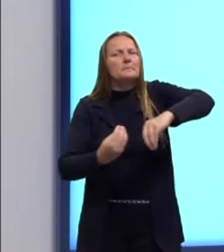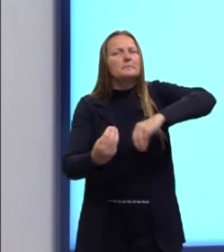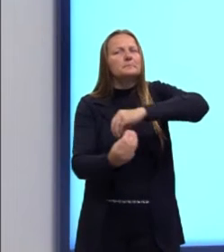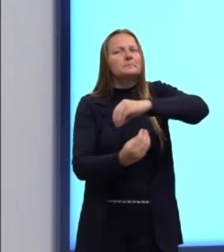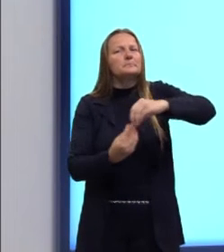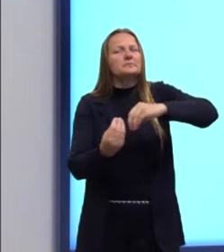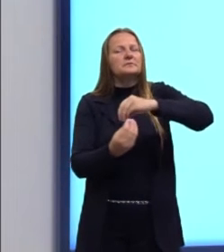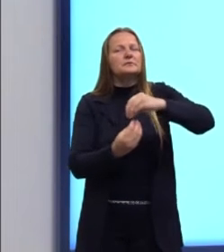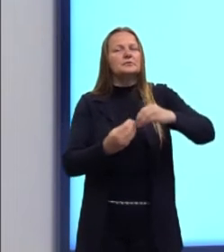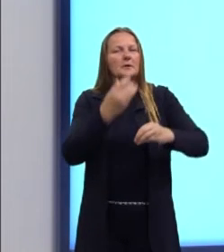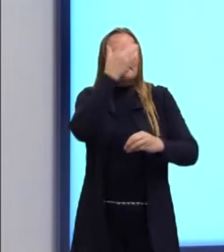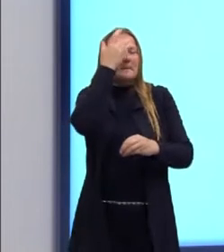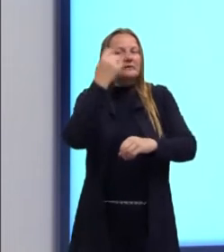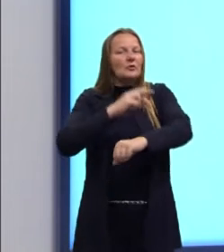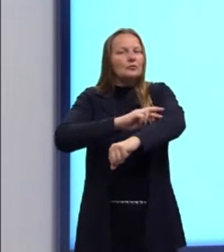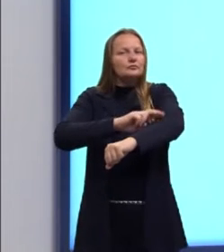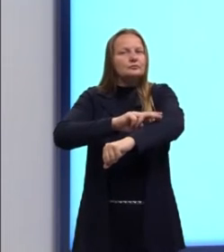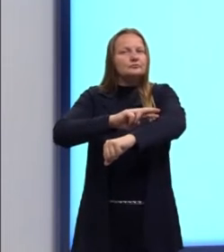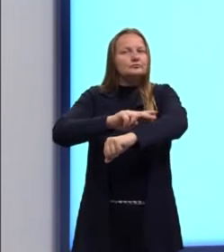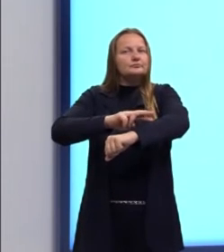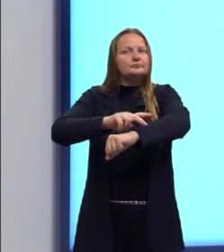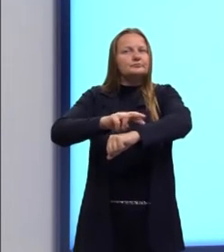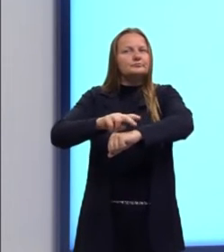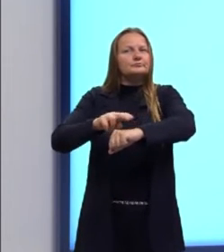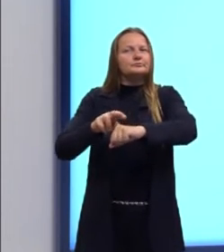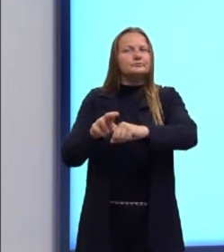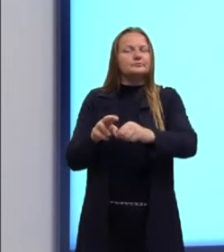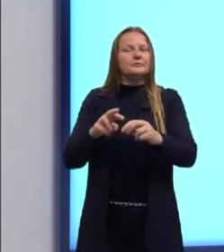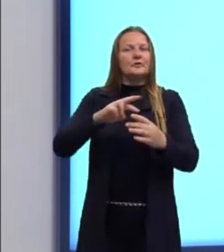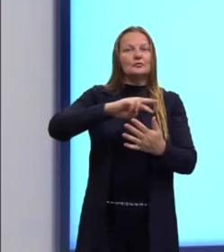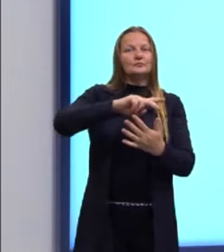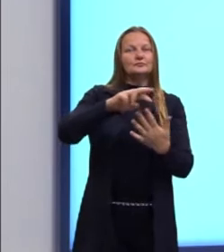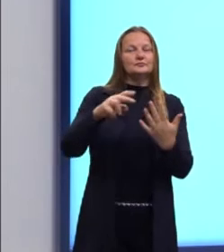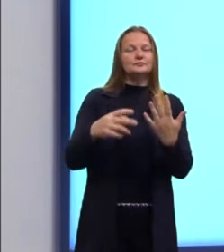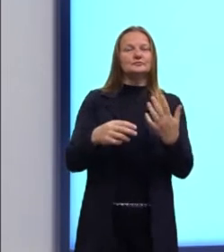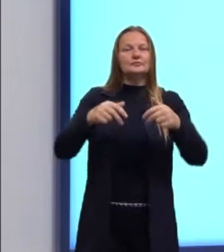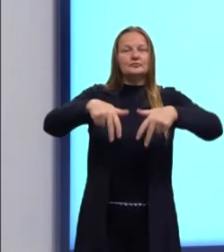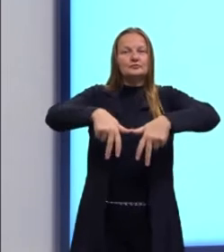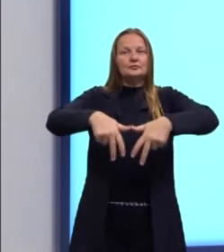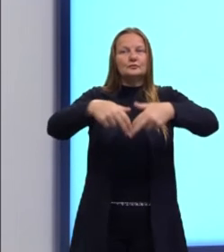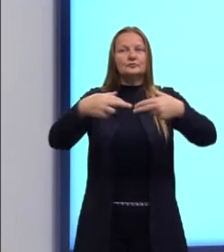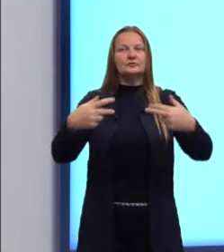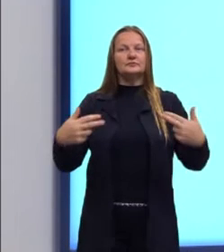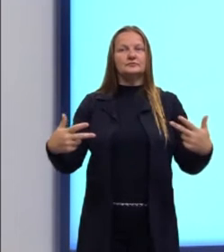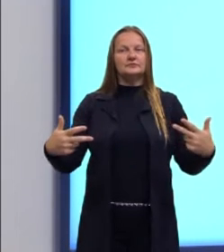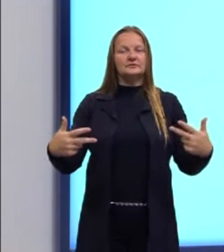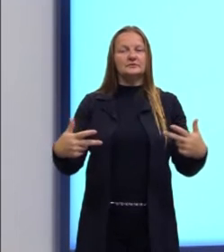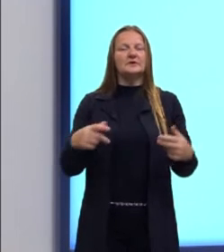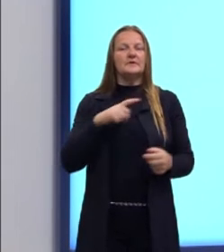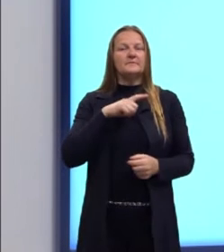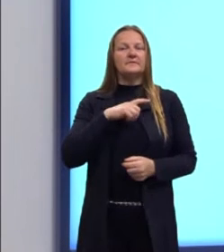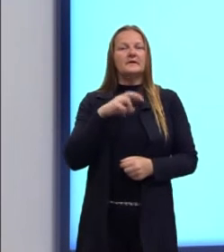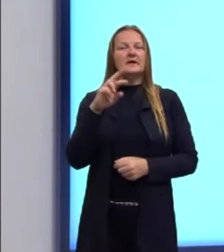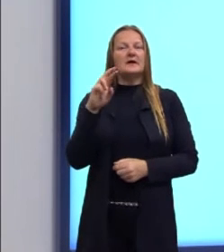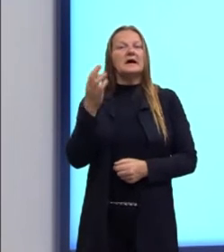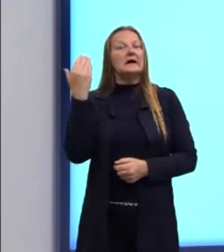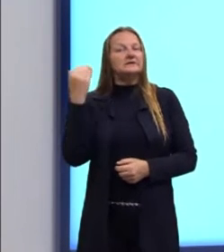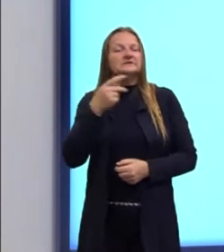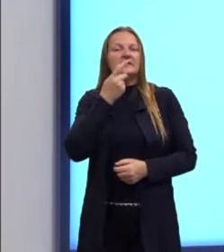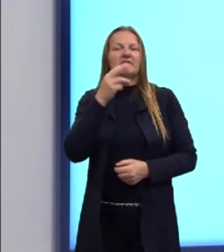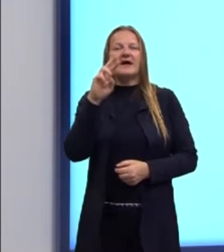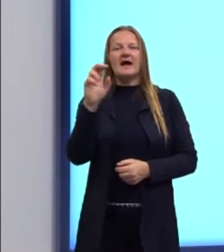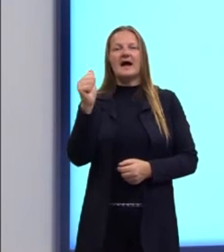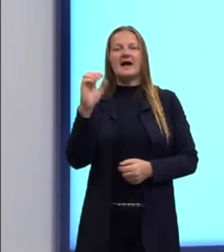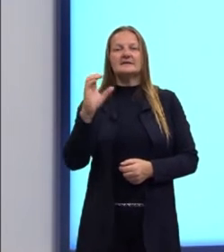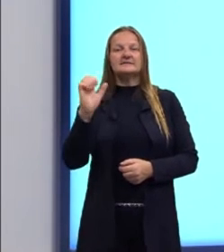Porque tem uma mistura, uma mescla de etnias, que anteriormente se chamavam de raças. Você sabe, é